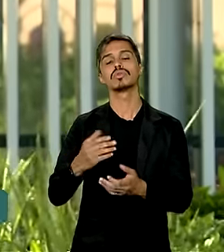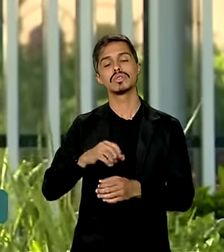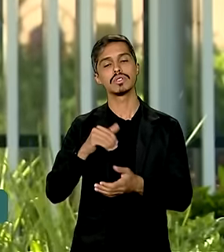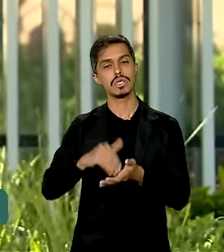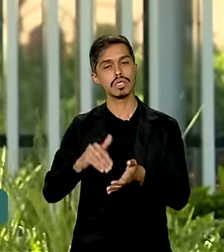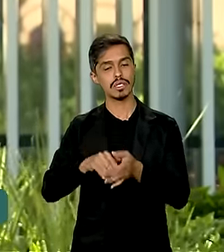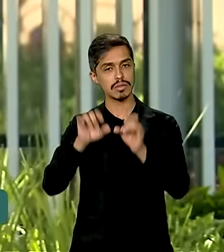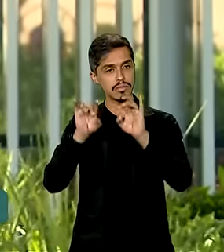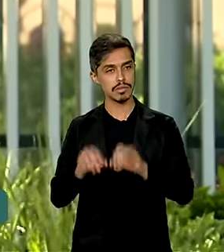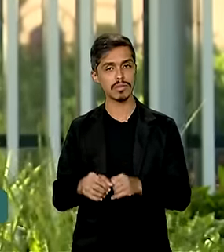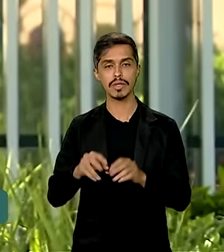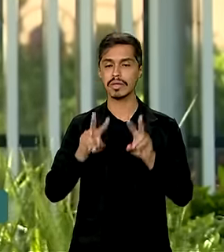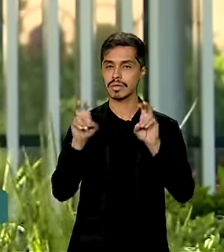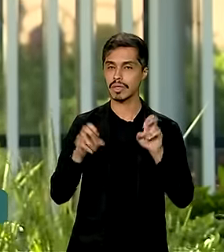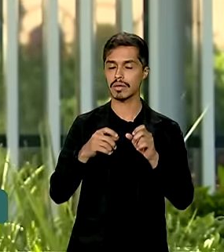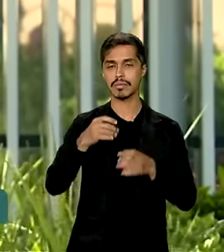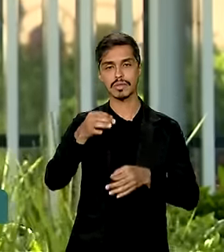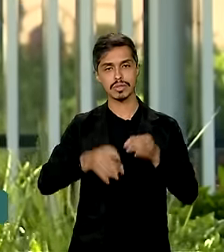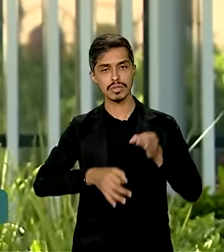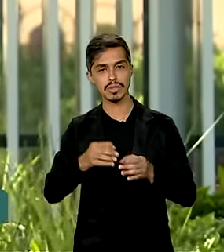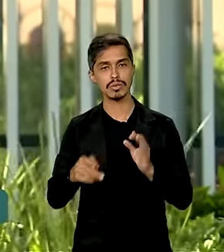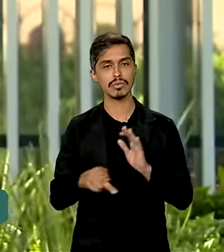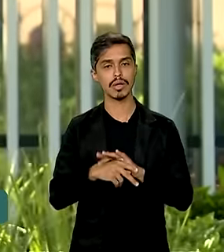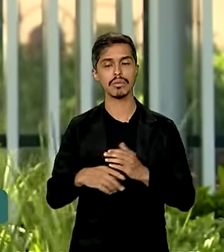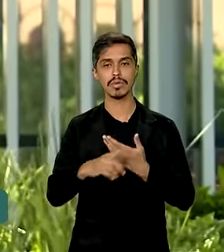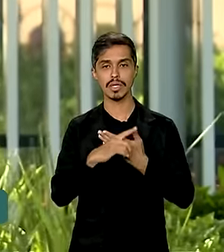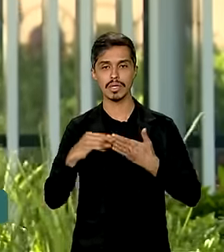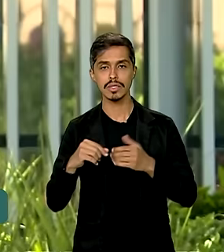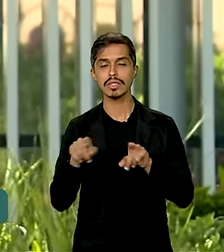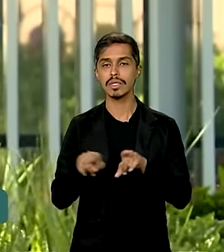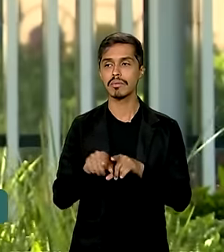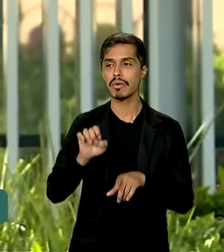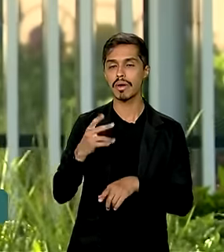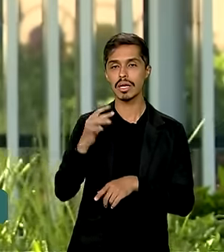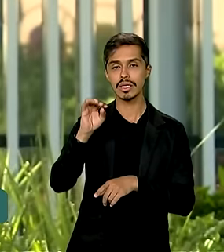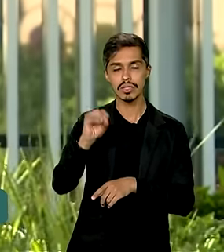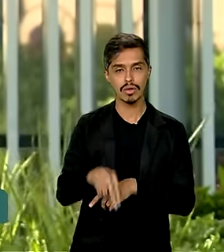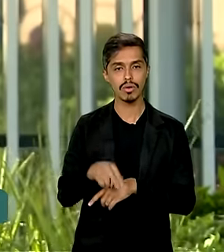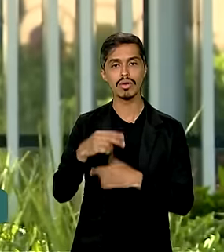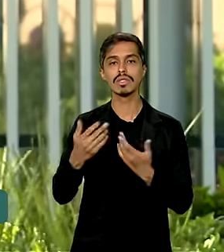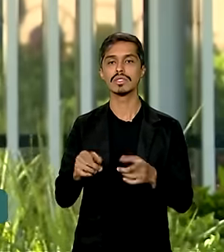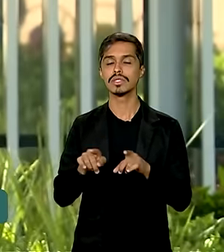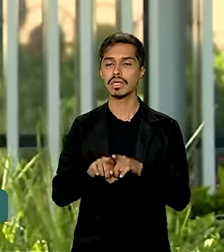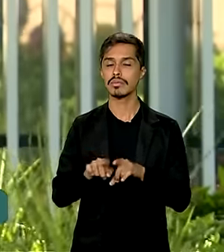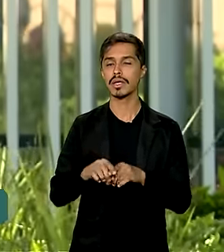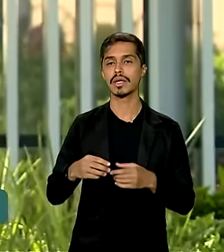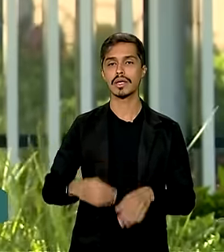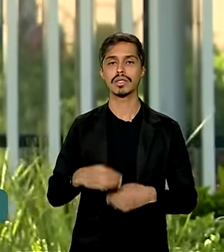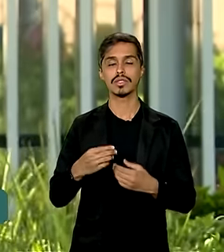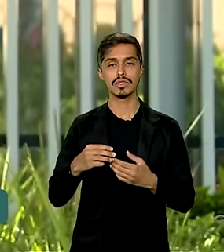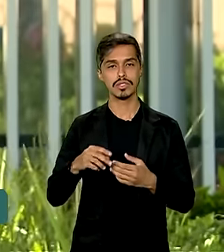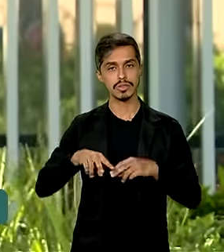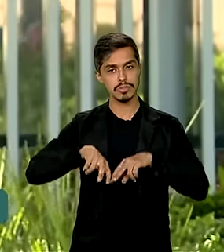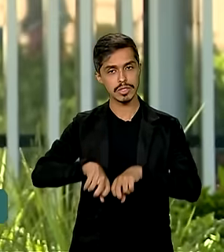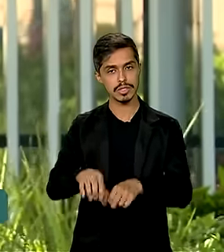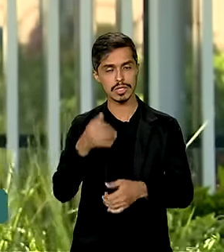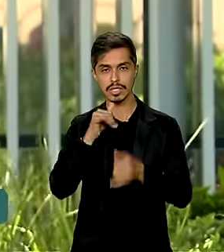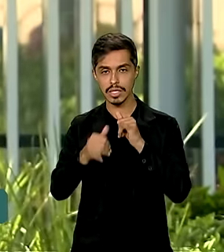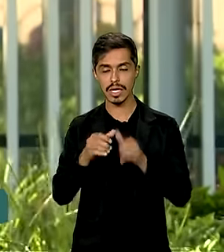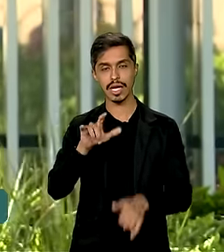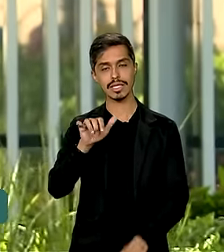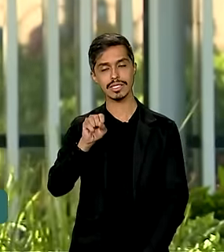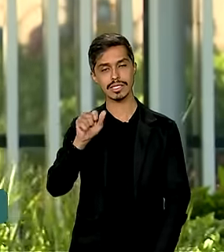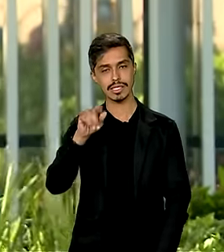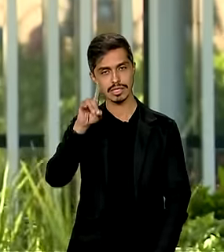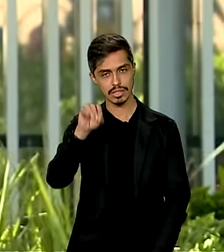para assuntos jurídicos da Casa Civil, o Wellington César Lima, e com o ministro de Minas e Energia, Alexandre Silveira. É isso,